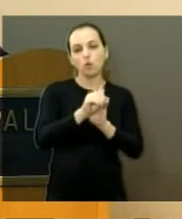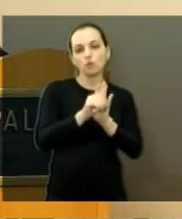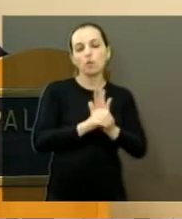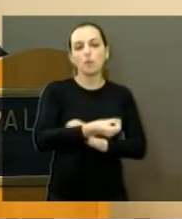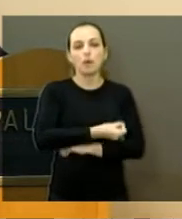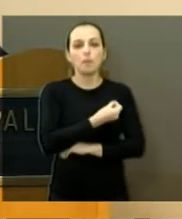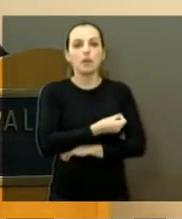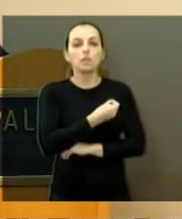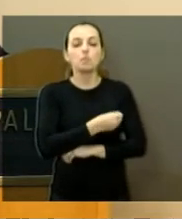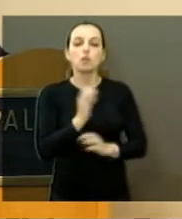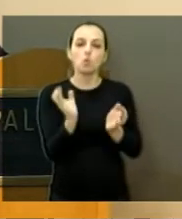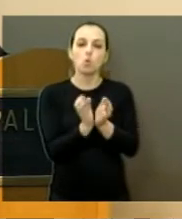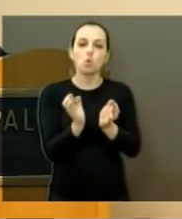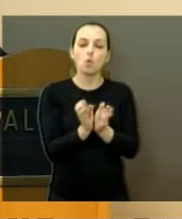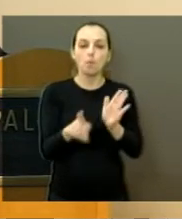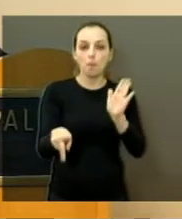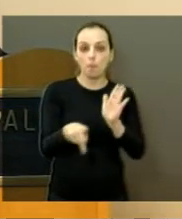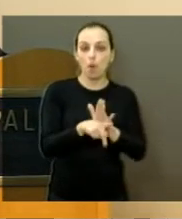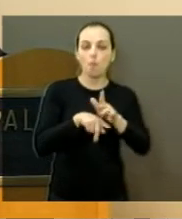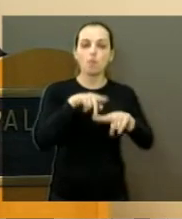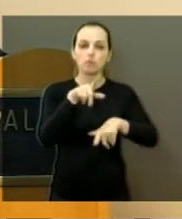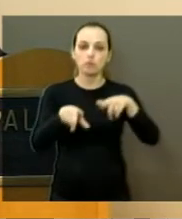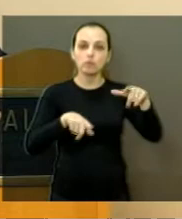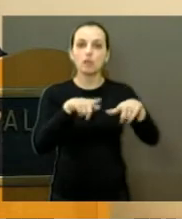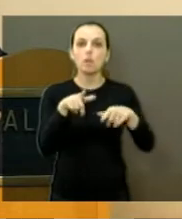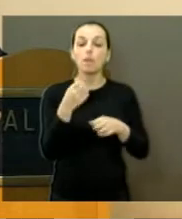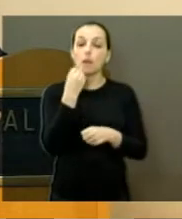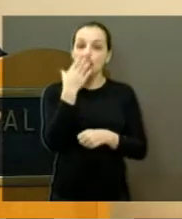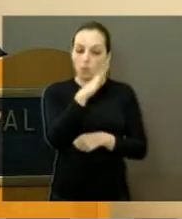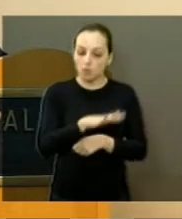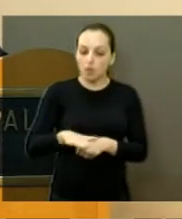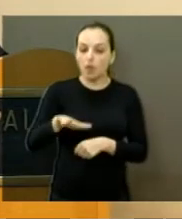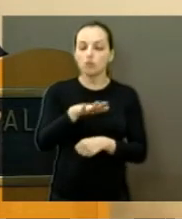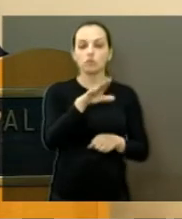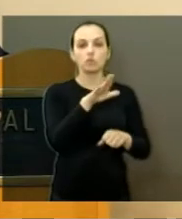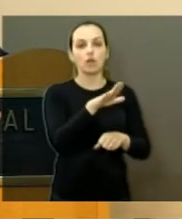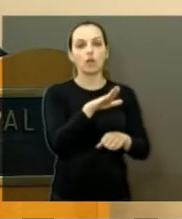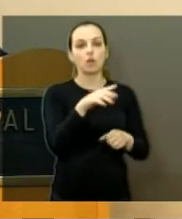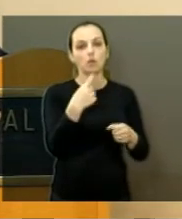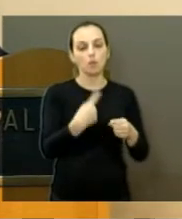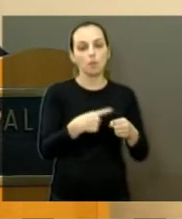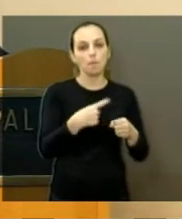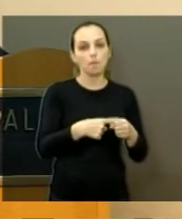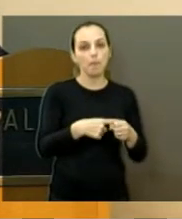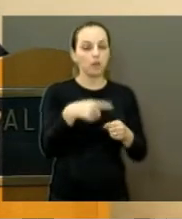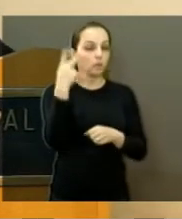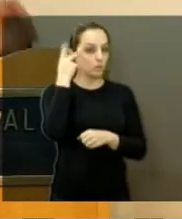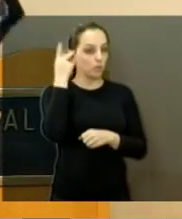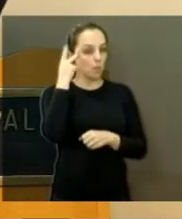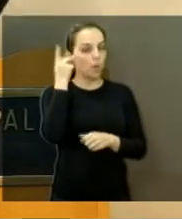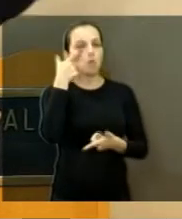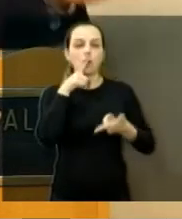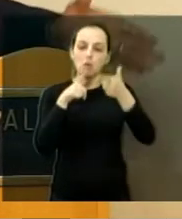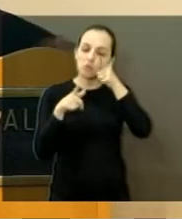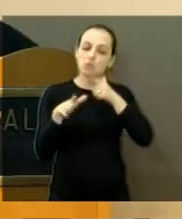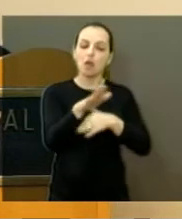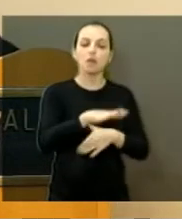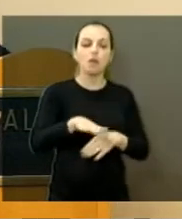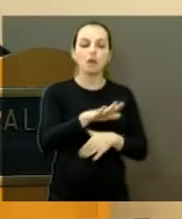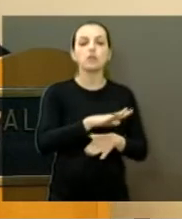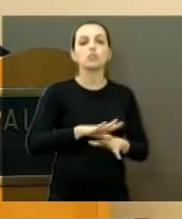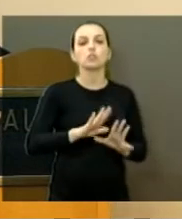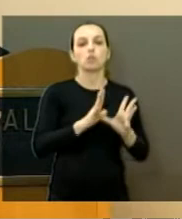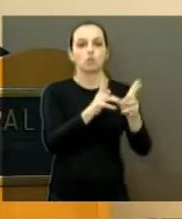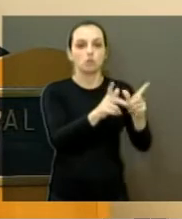deles também, que foi um trabalho muito bom ali naquela região do Pairo de São Paulo. E quem ganha é a população do Pairo de São Paulo, naquela região de Santa Clara.